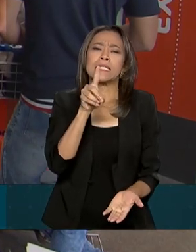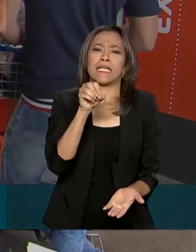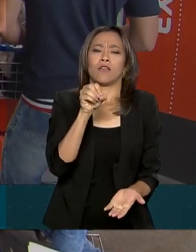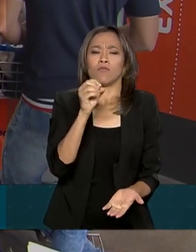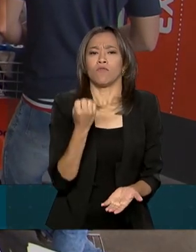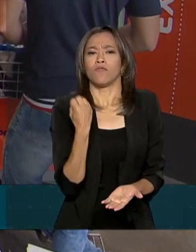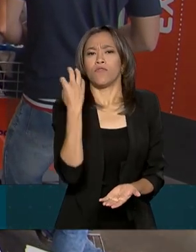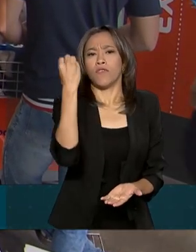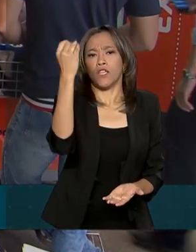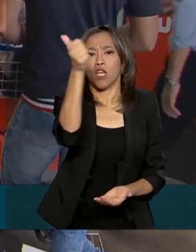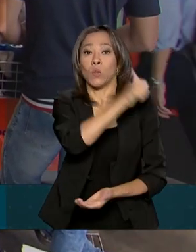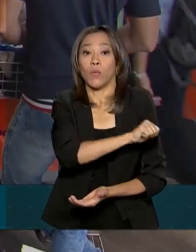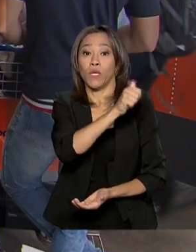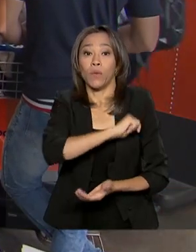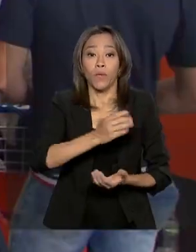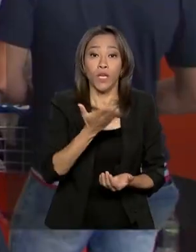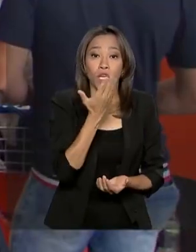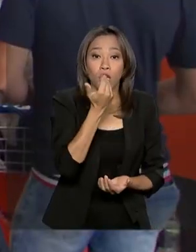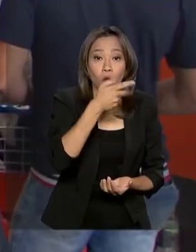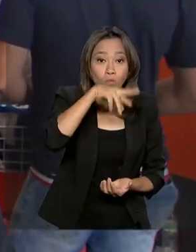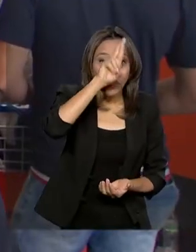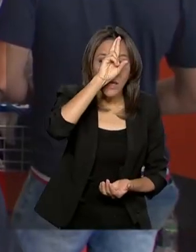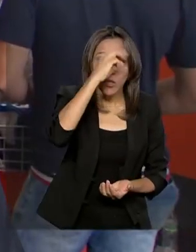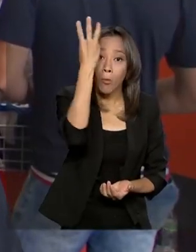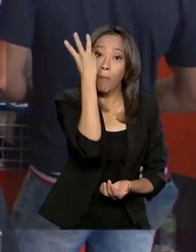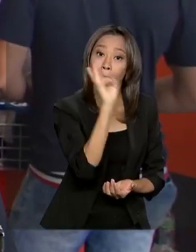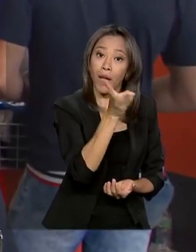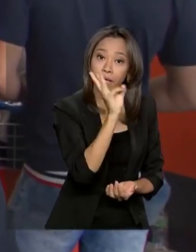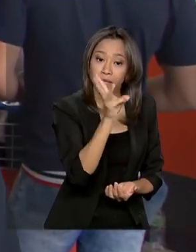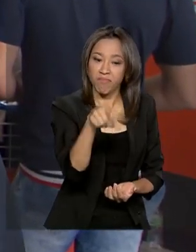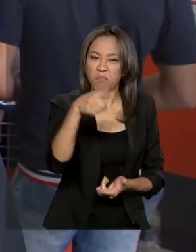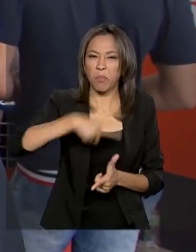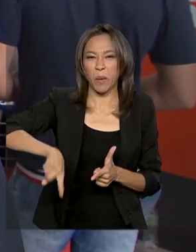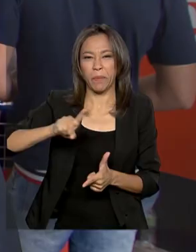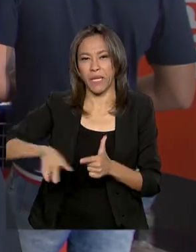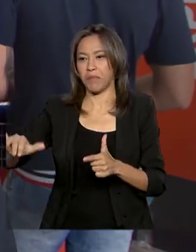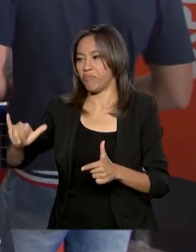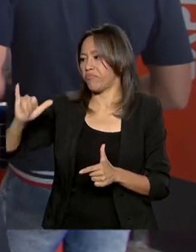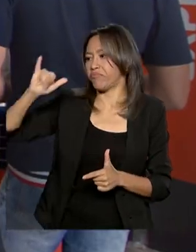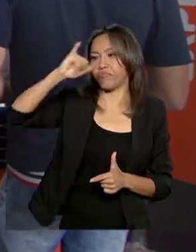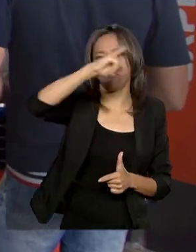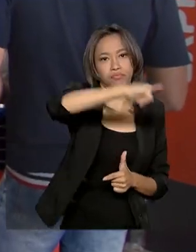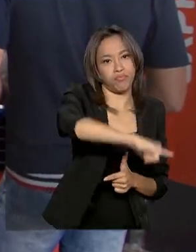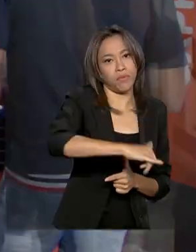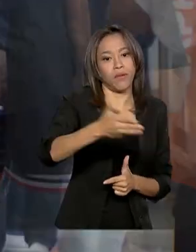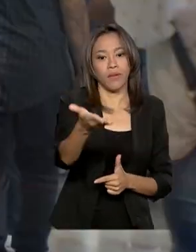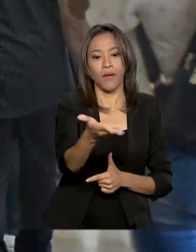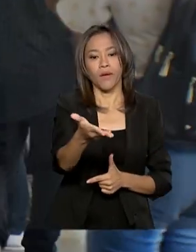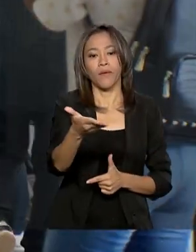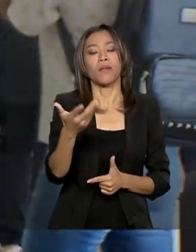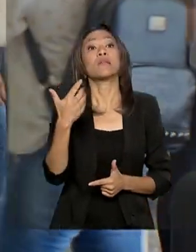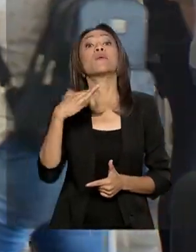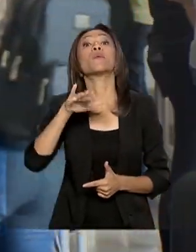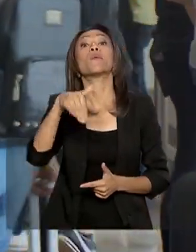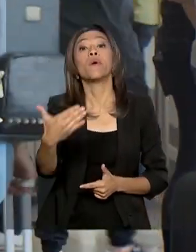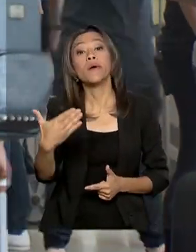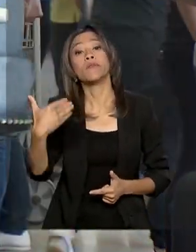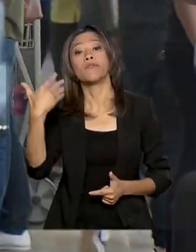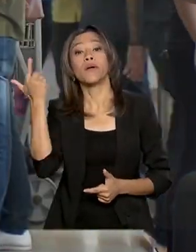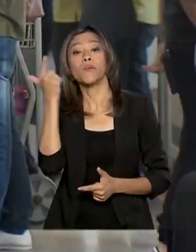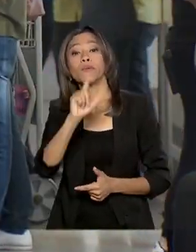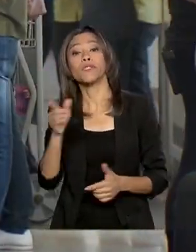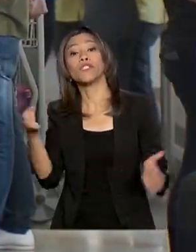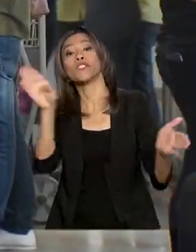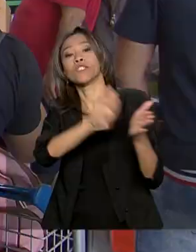Janeiro e almoçar no Maranhão. Teve problema no voo, a conexão não rolou, e agora ela só quer saber quando vai conseguir